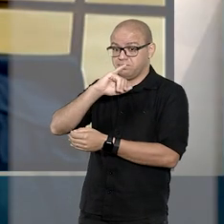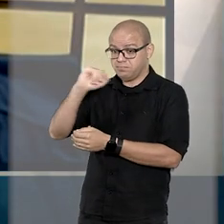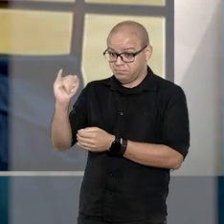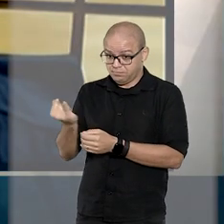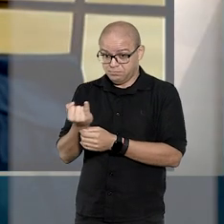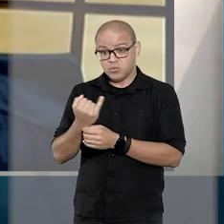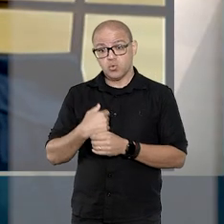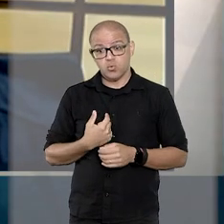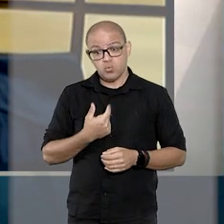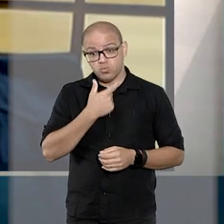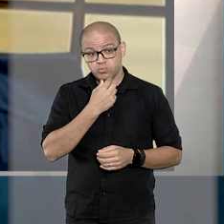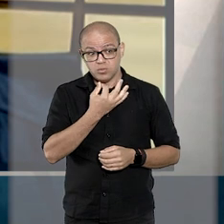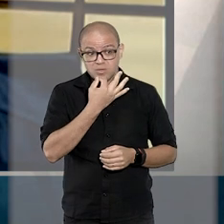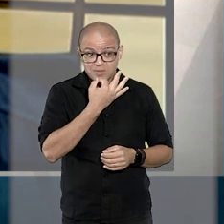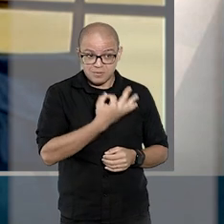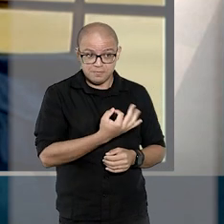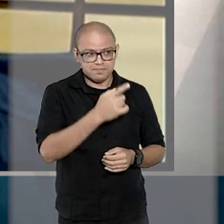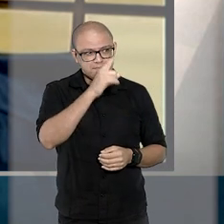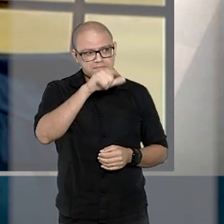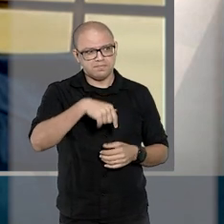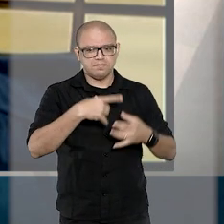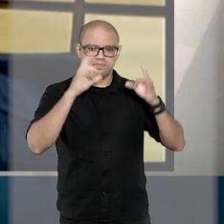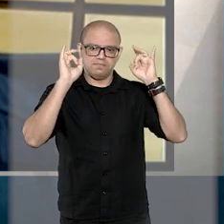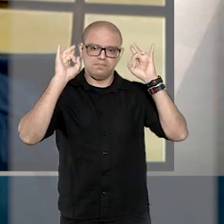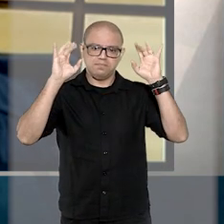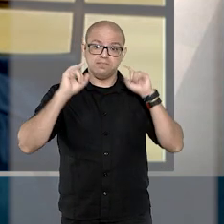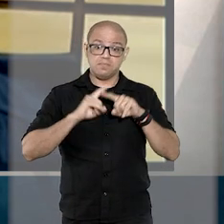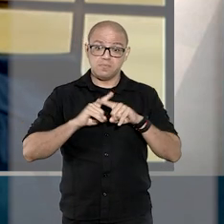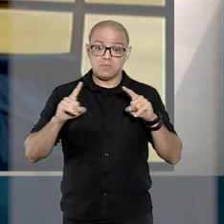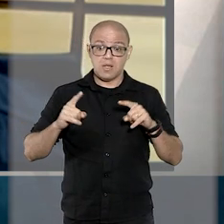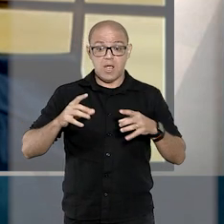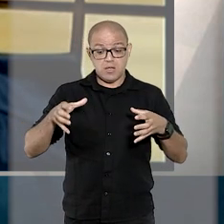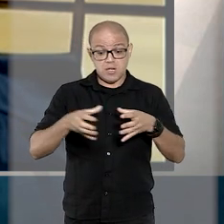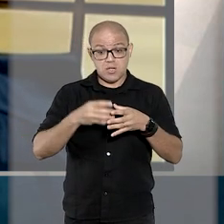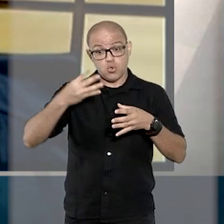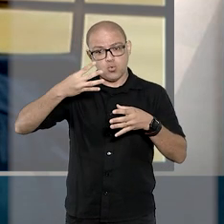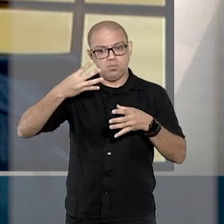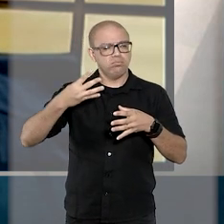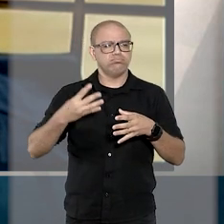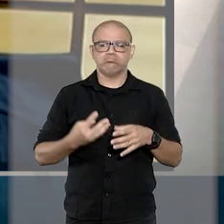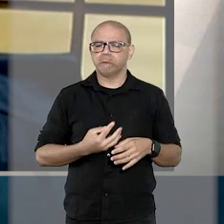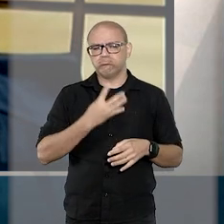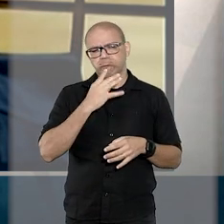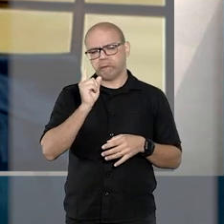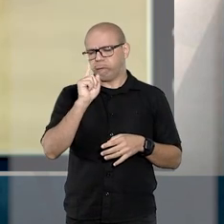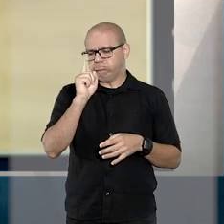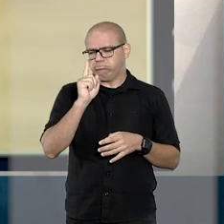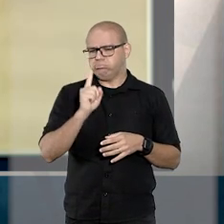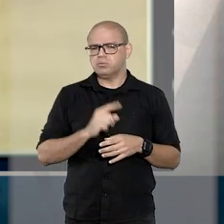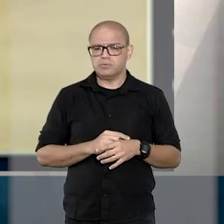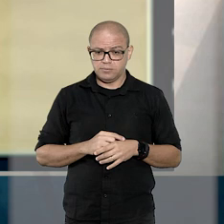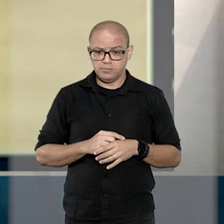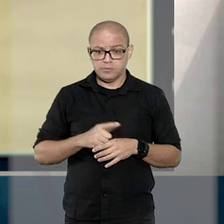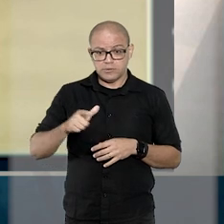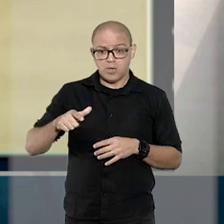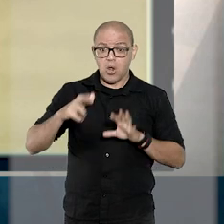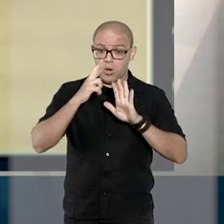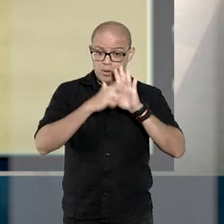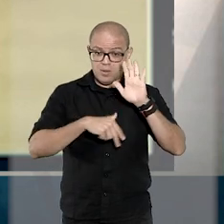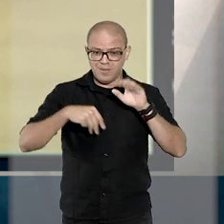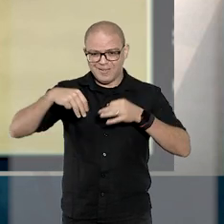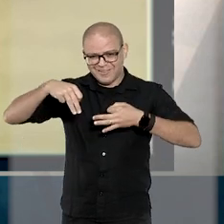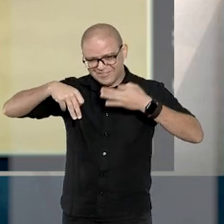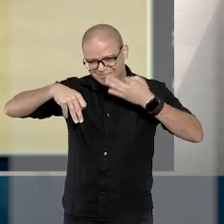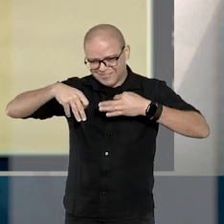então, interpôs agravo em recurso especial, mas a quarta turma não conheceu do recurso. O relator do caso, o